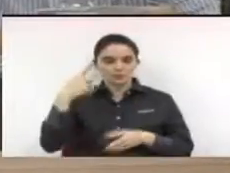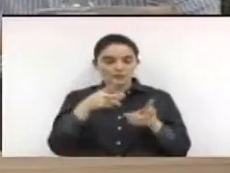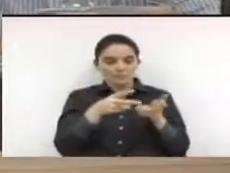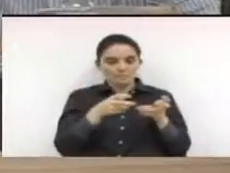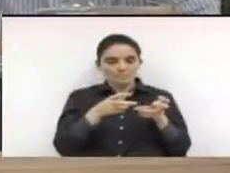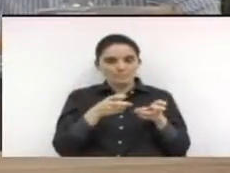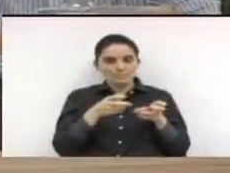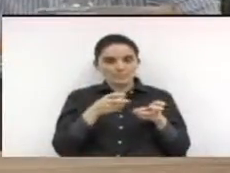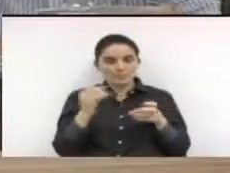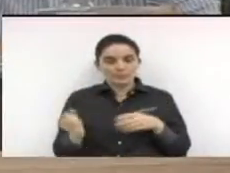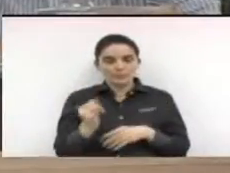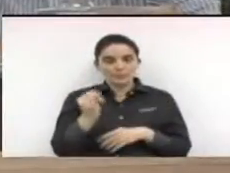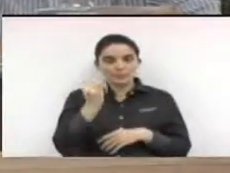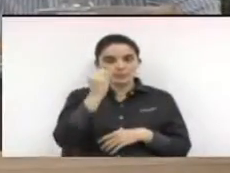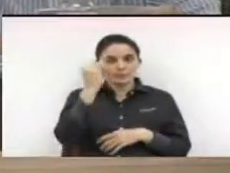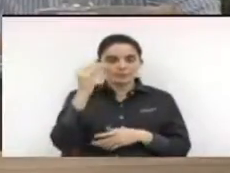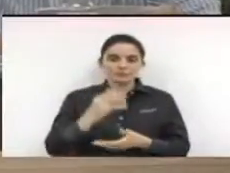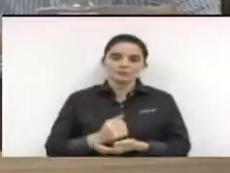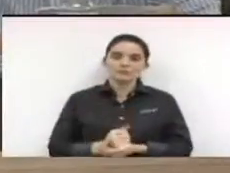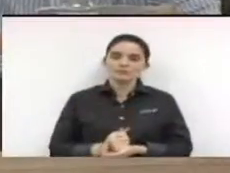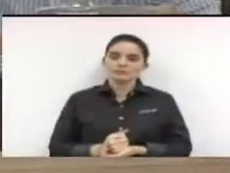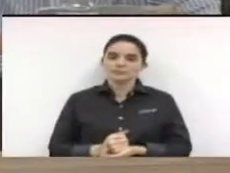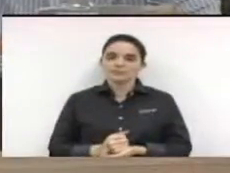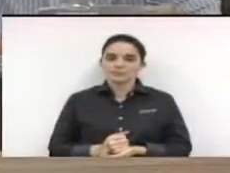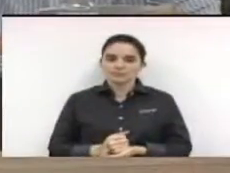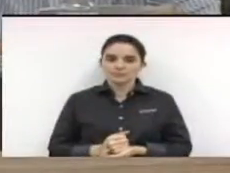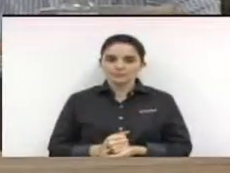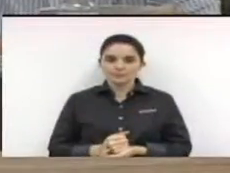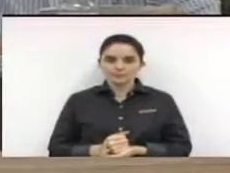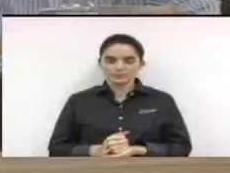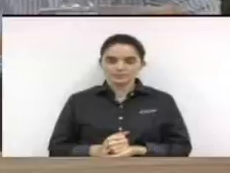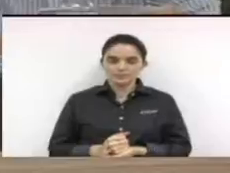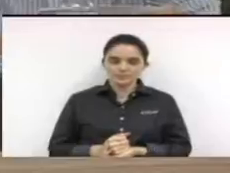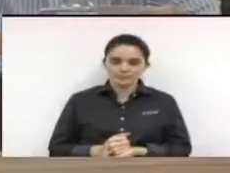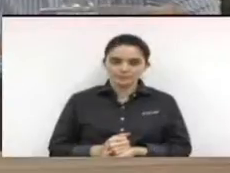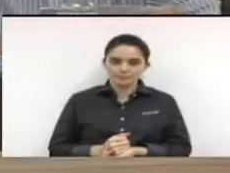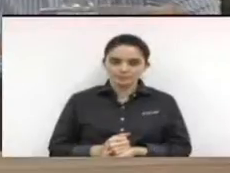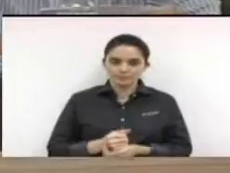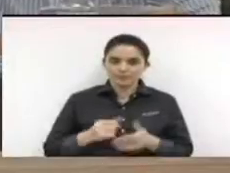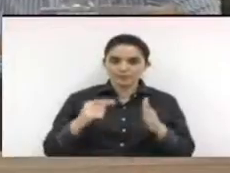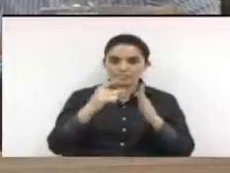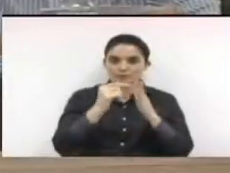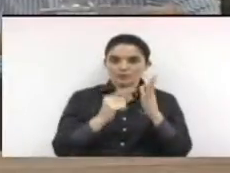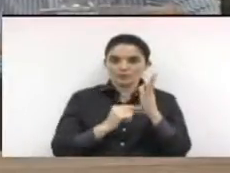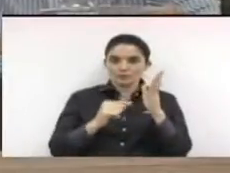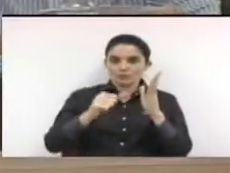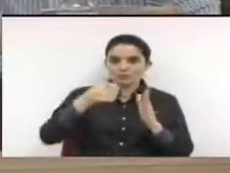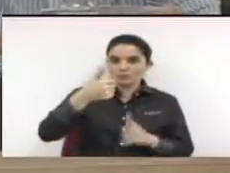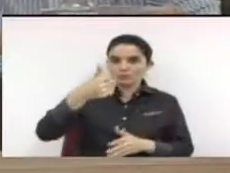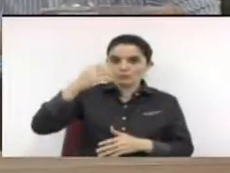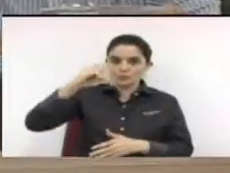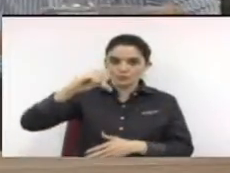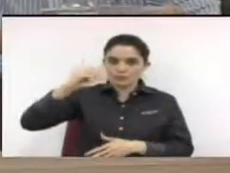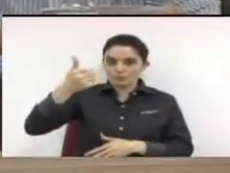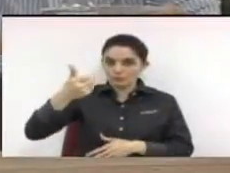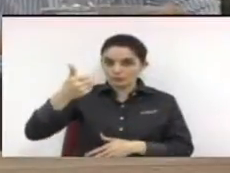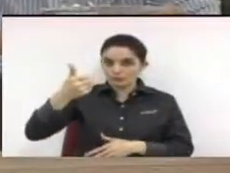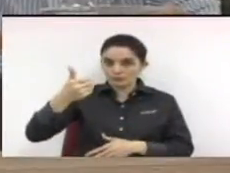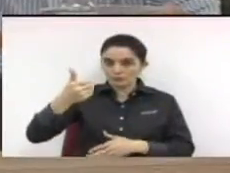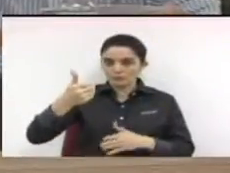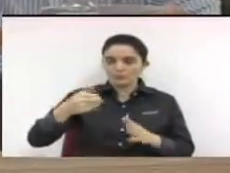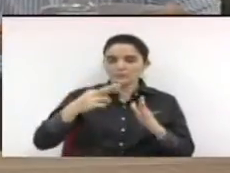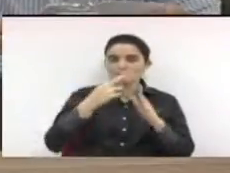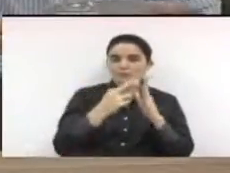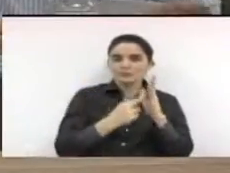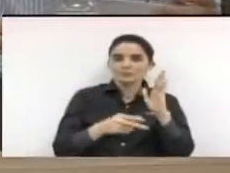assim perfeitamente a hipótese prelecionada no artigo 191 do regimento interno da Câmara Municipal de